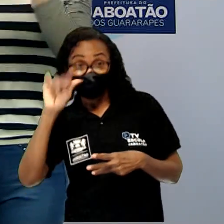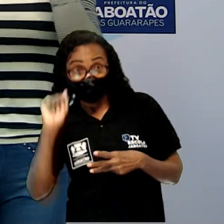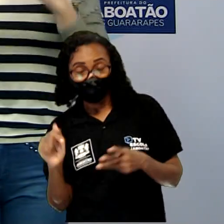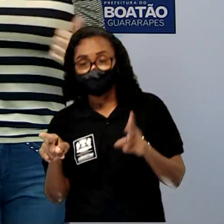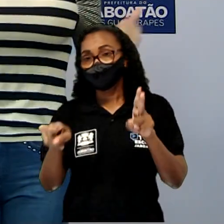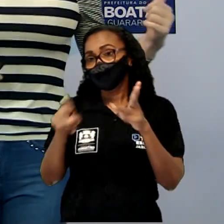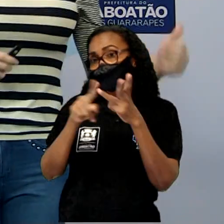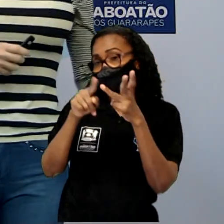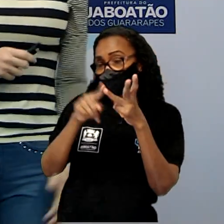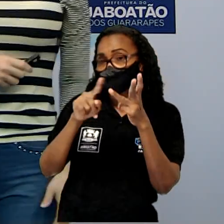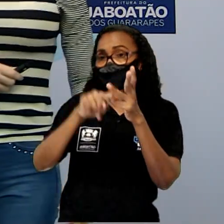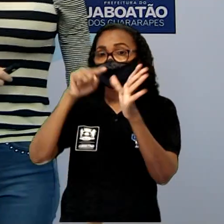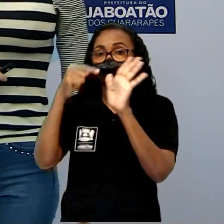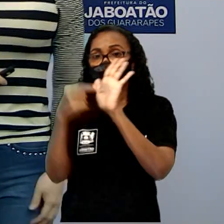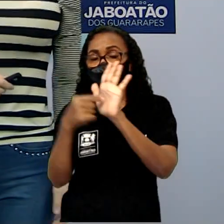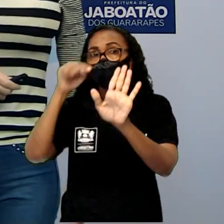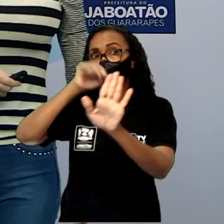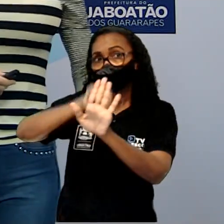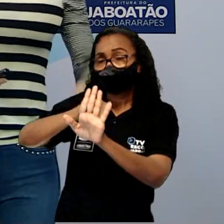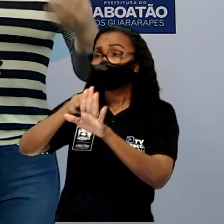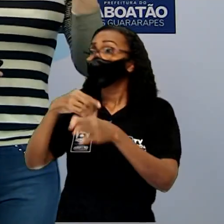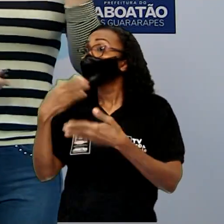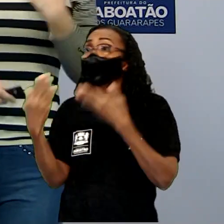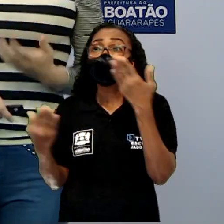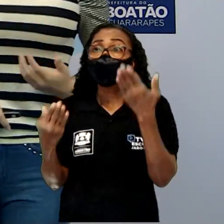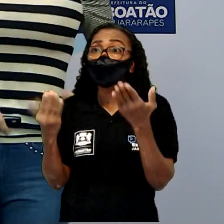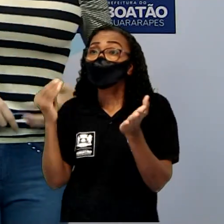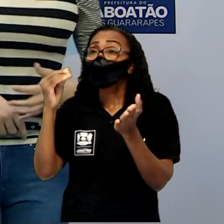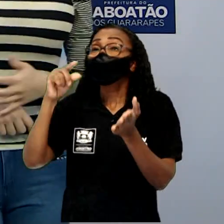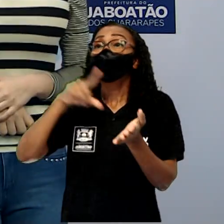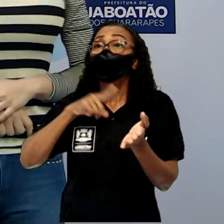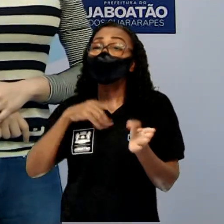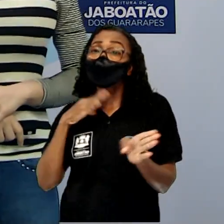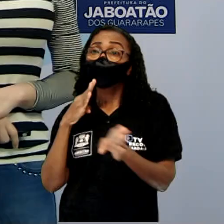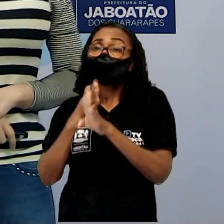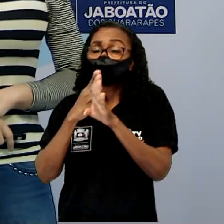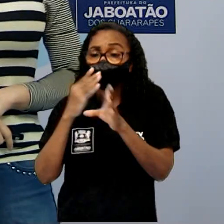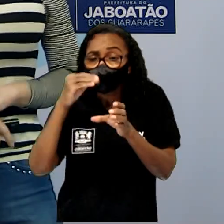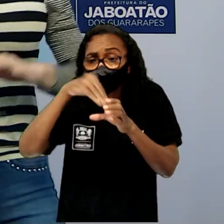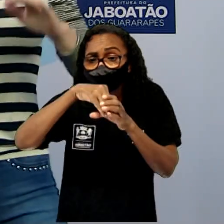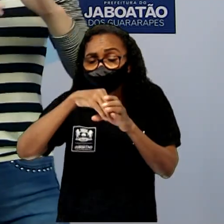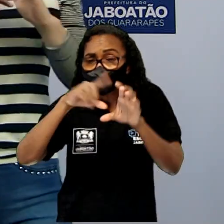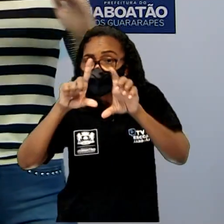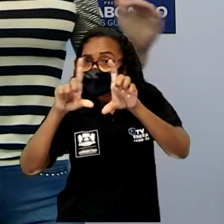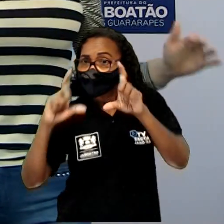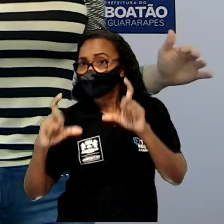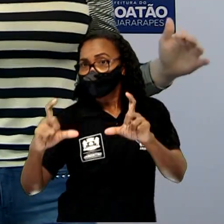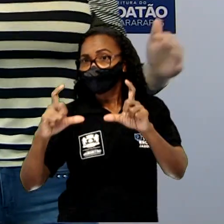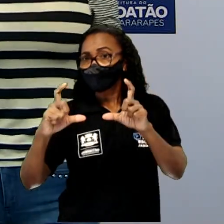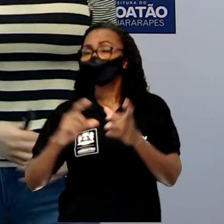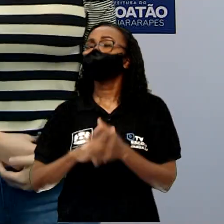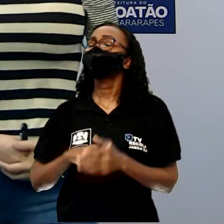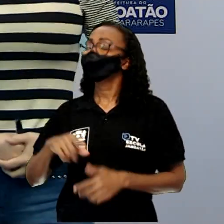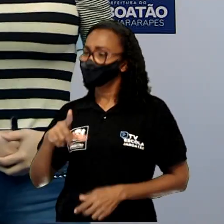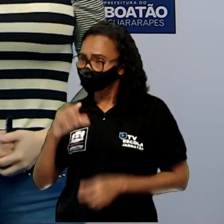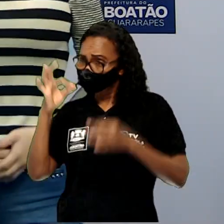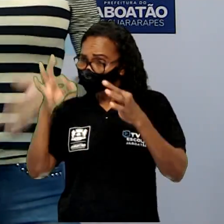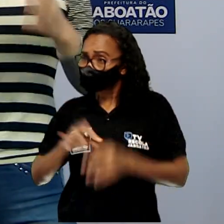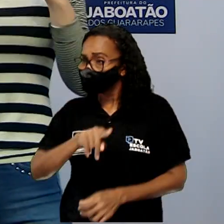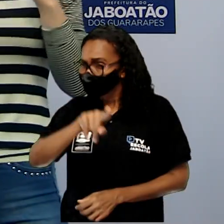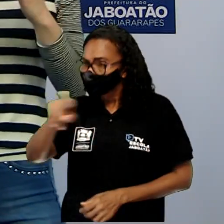encontramos nessa caixinha acima? Tenham certeza que vocês vão fazer uma excelente atividade.